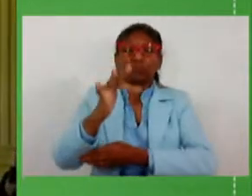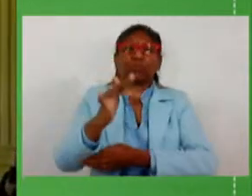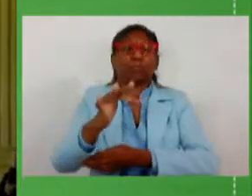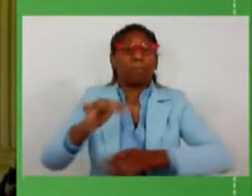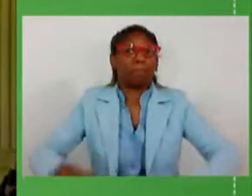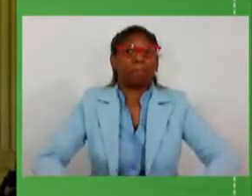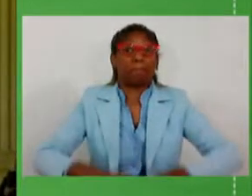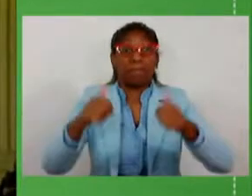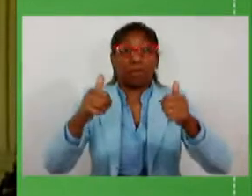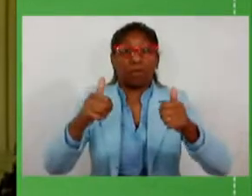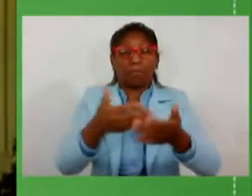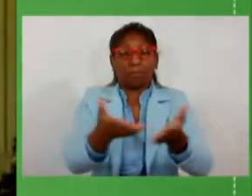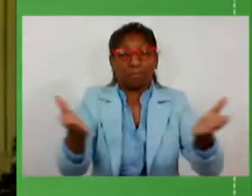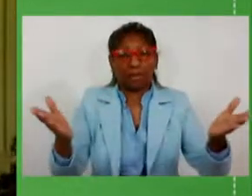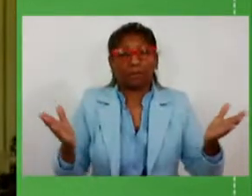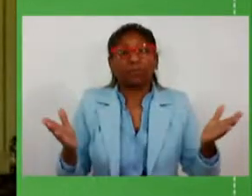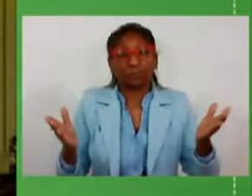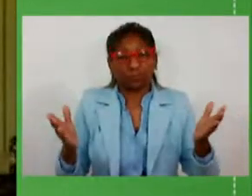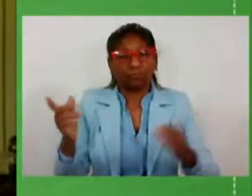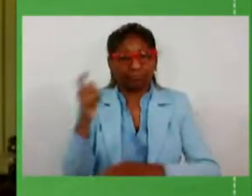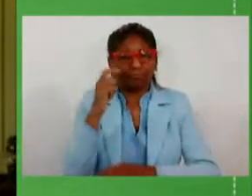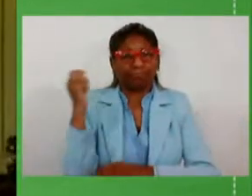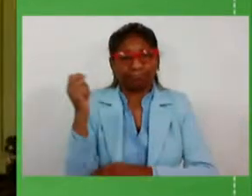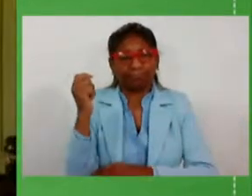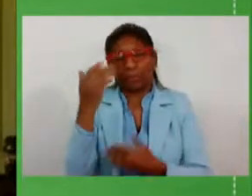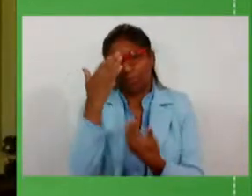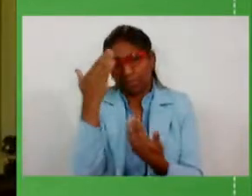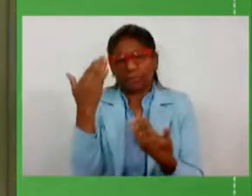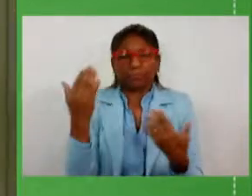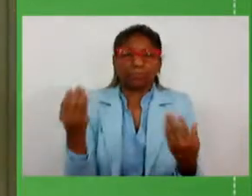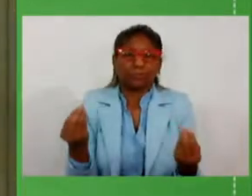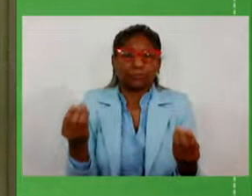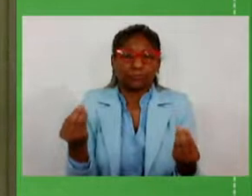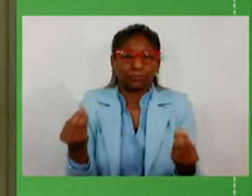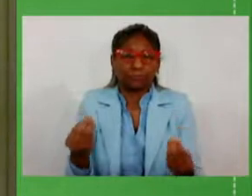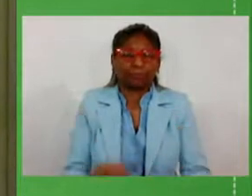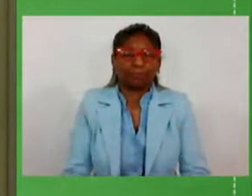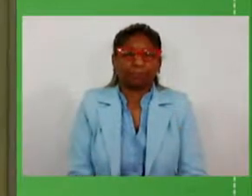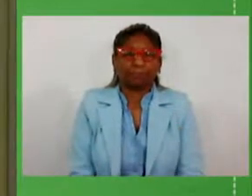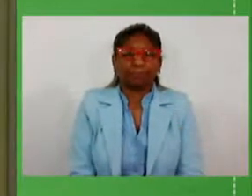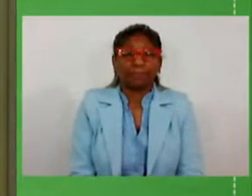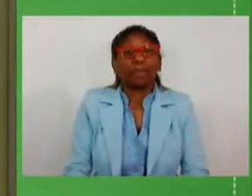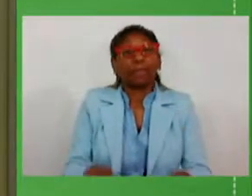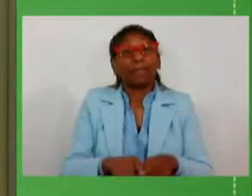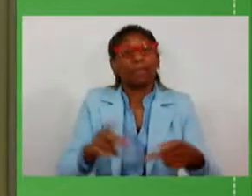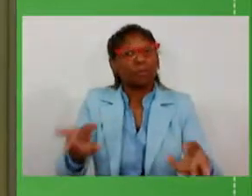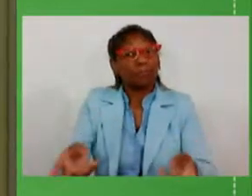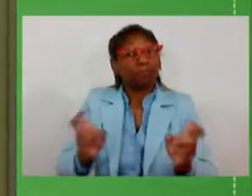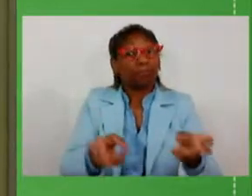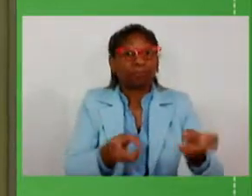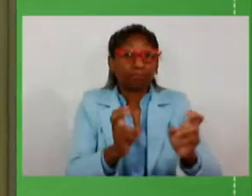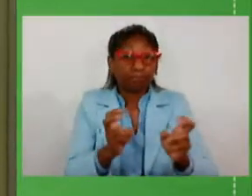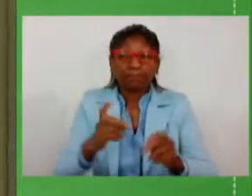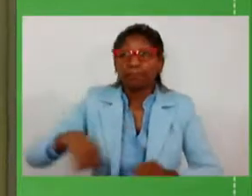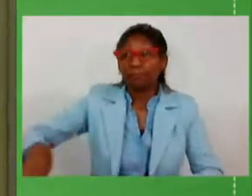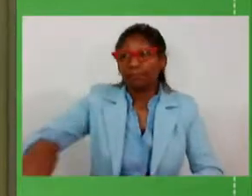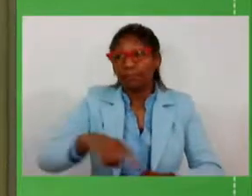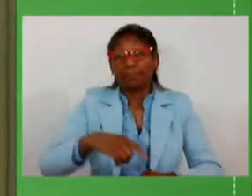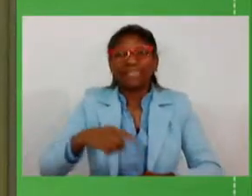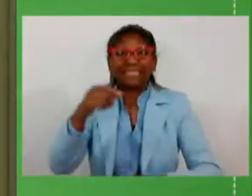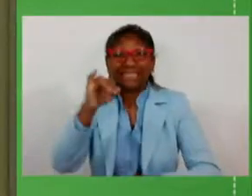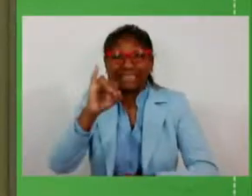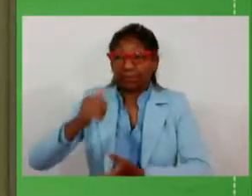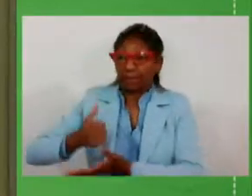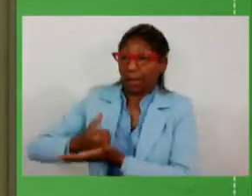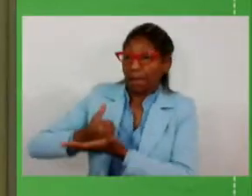para todos os gaúchos. Então, eu sou muito grato e reconheço aqui que sem a parceria dos